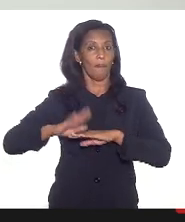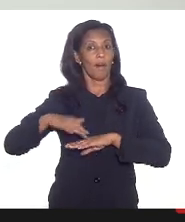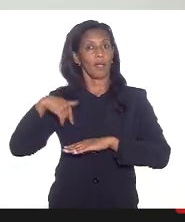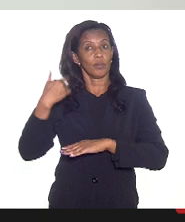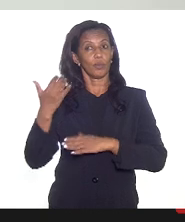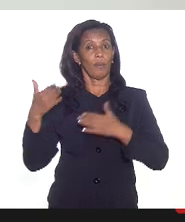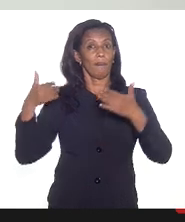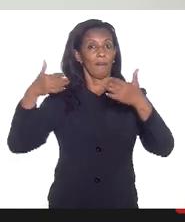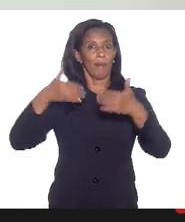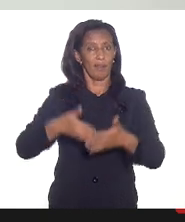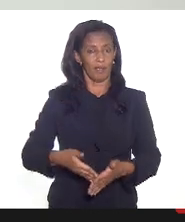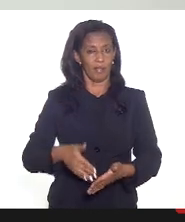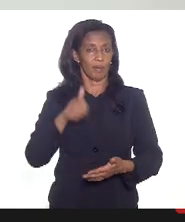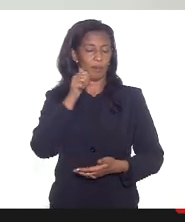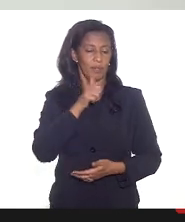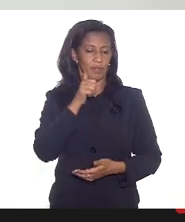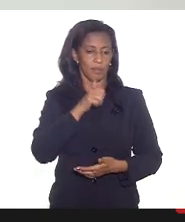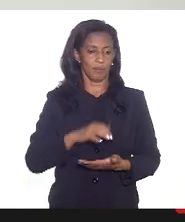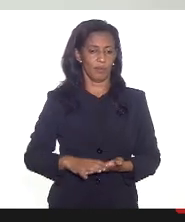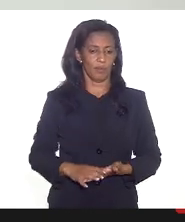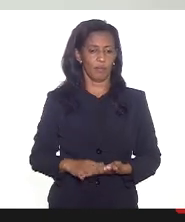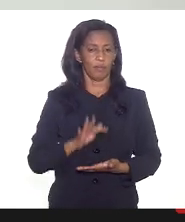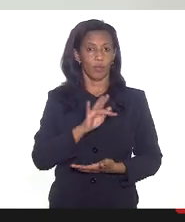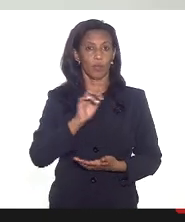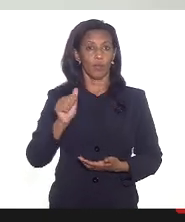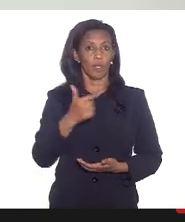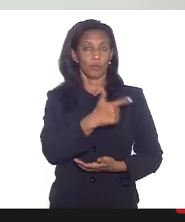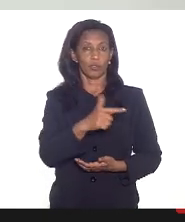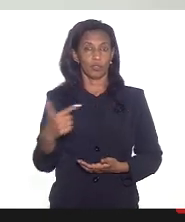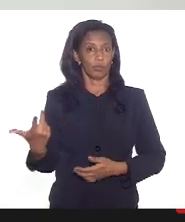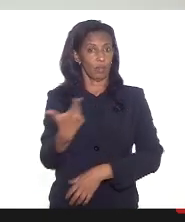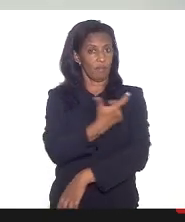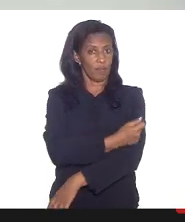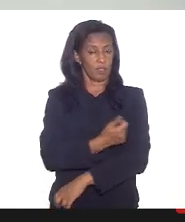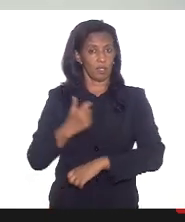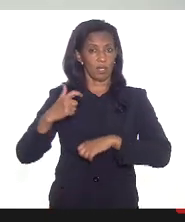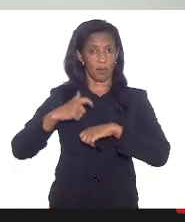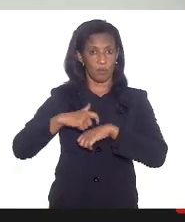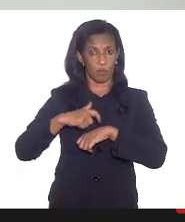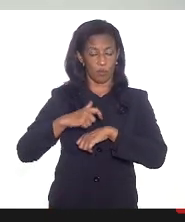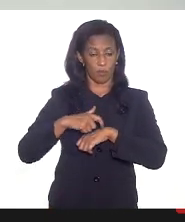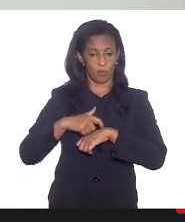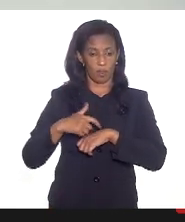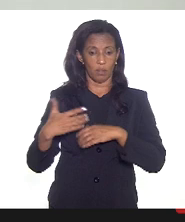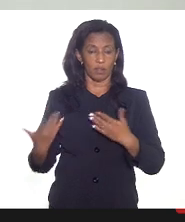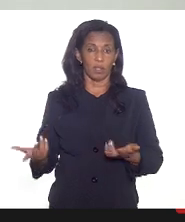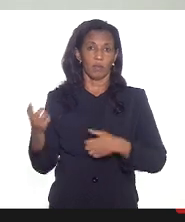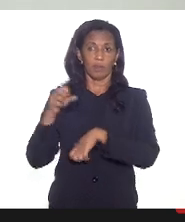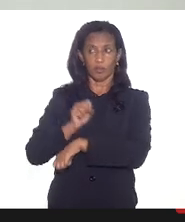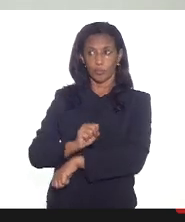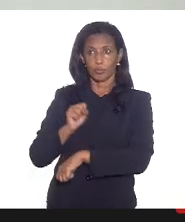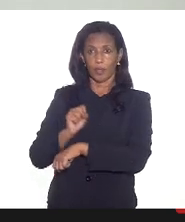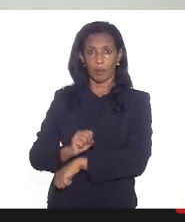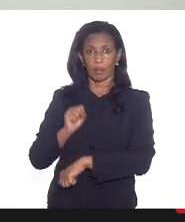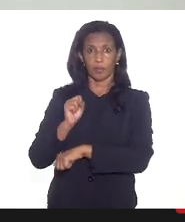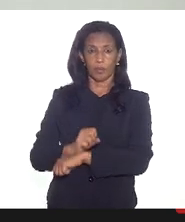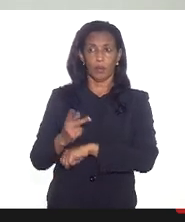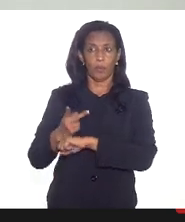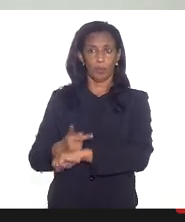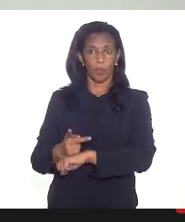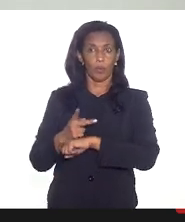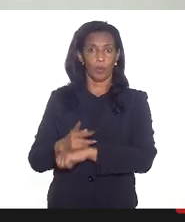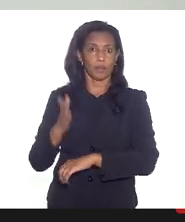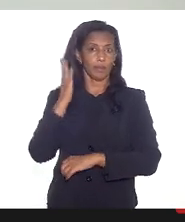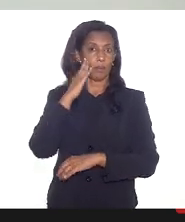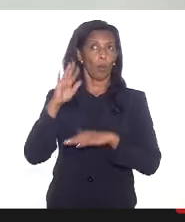essa mulher o fato de não ter o imunizante naquele momento e ela ter que ficar esperando e ficar procurando saber